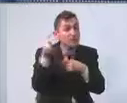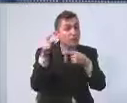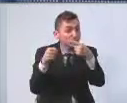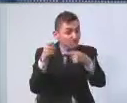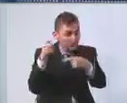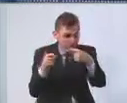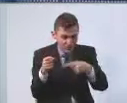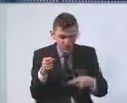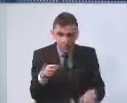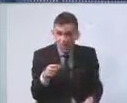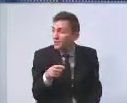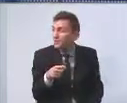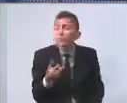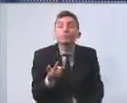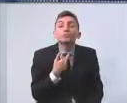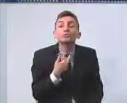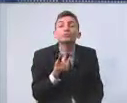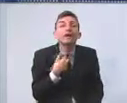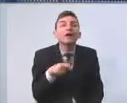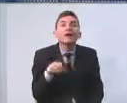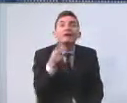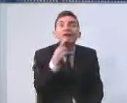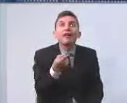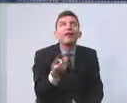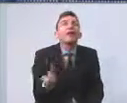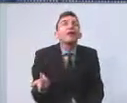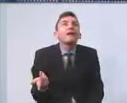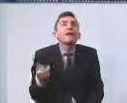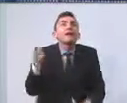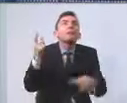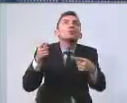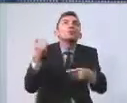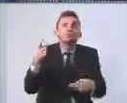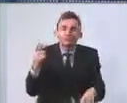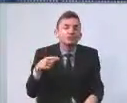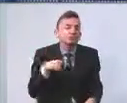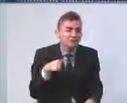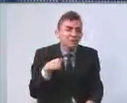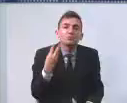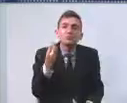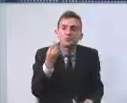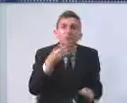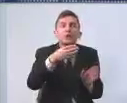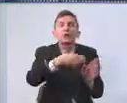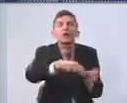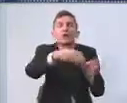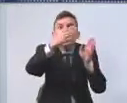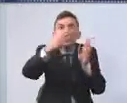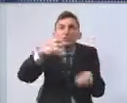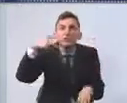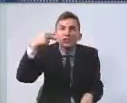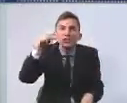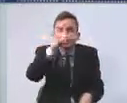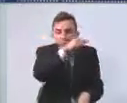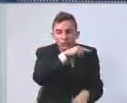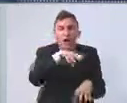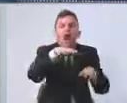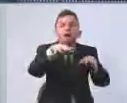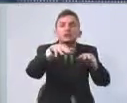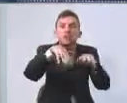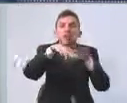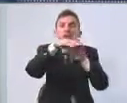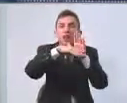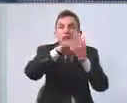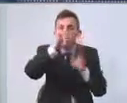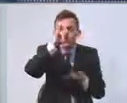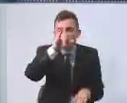nós não podemos deixar de frisar que várias câmaras municipais, várias assembleias legislativas e